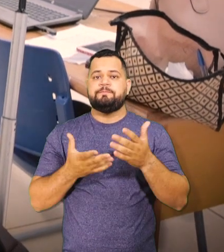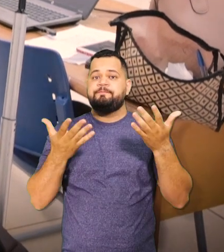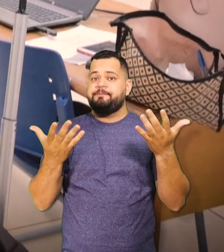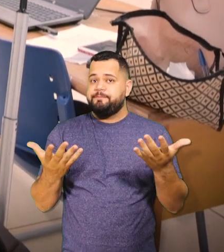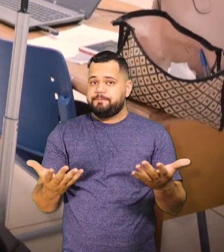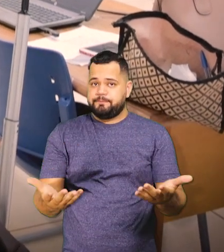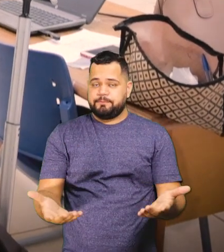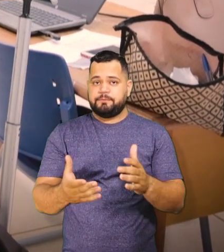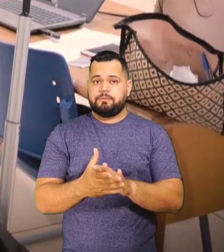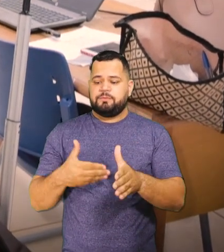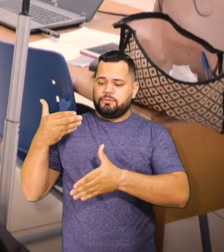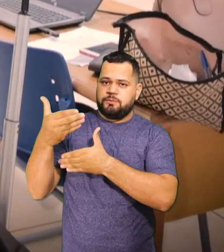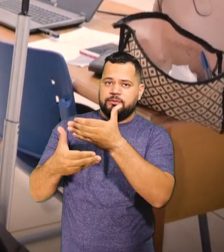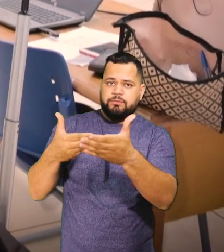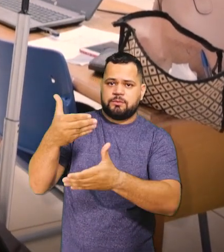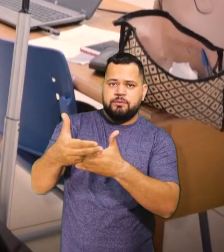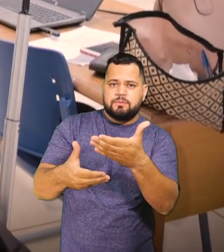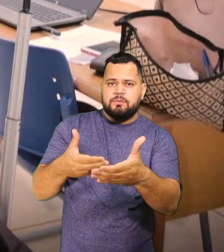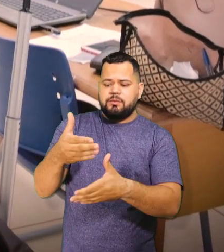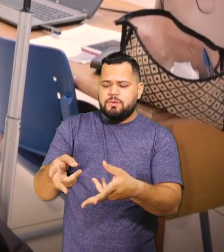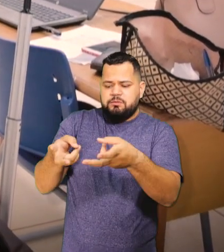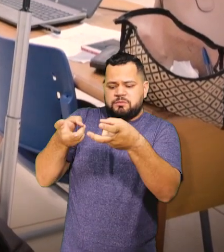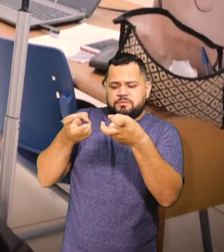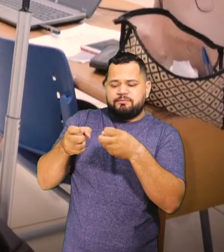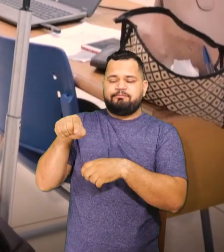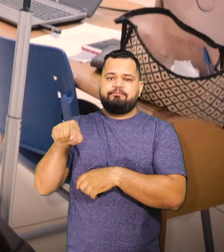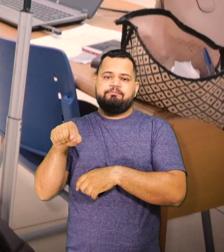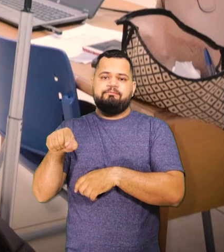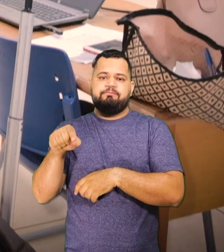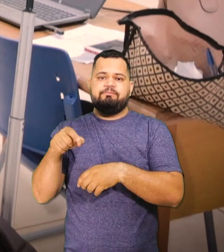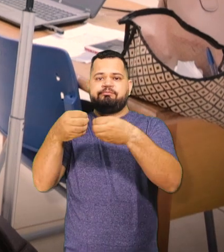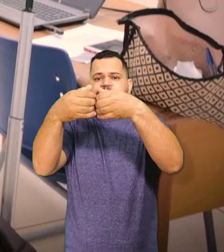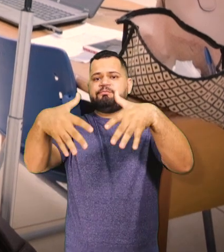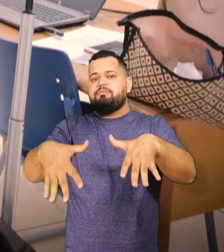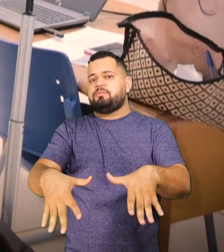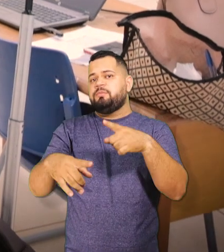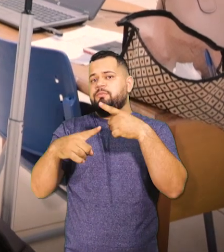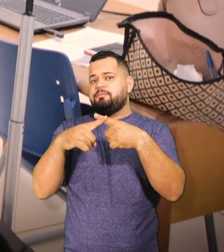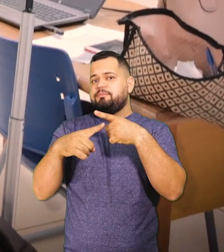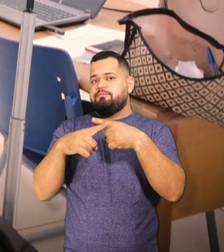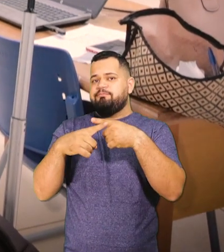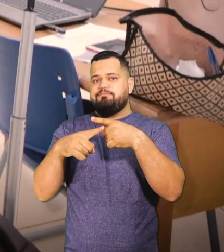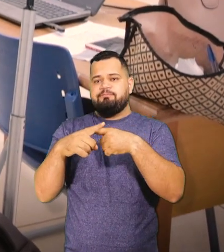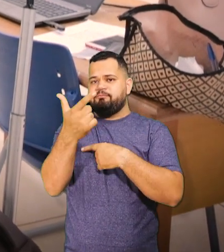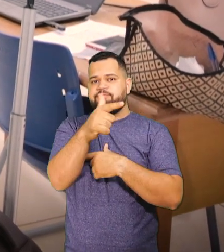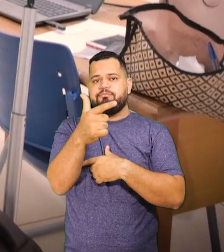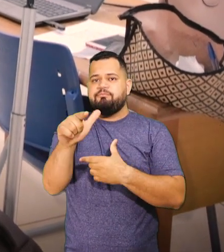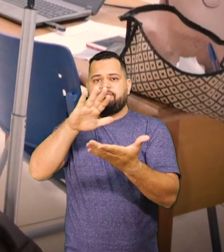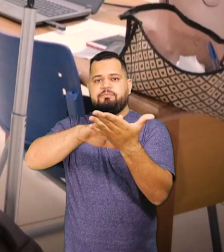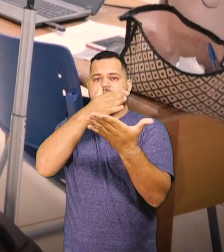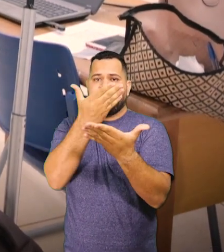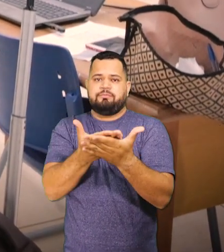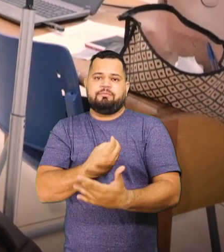Só que durante o percurso da minha disciplina, a Luana foi um pouco prejudicada, porque nós não tínhamos a presença do